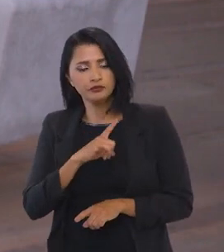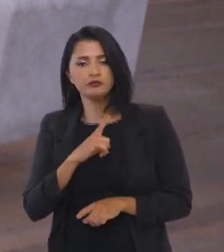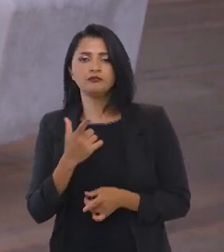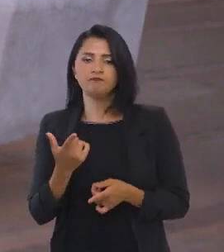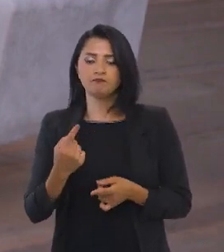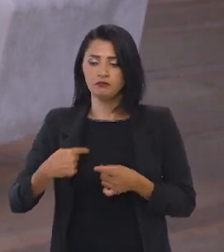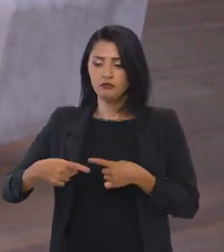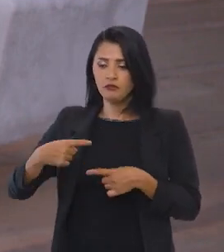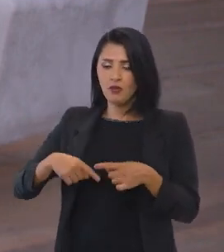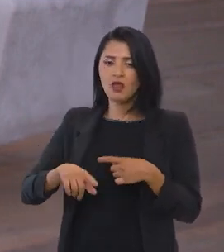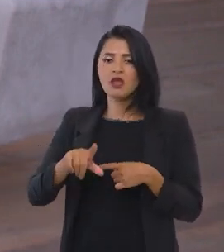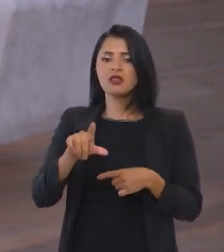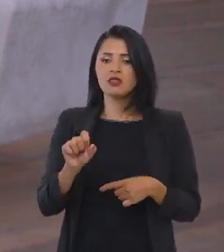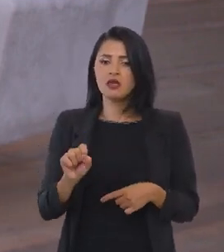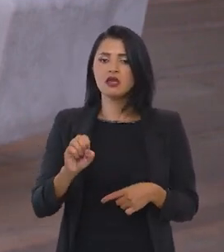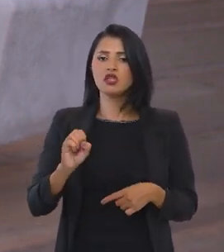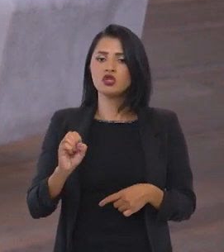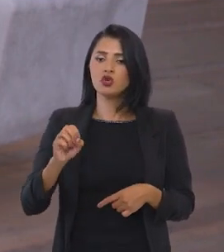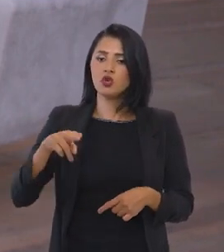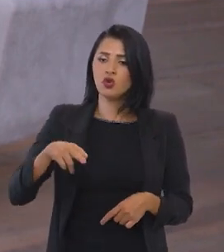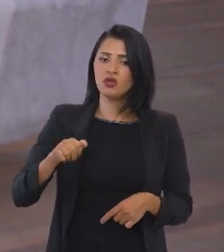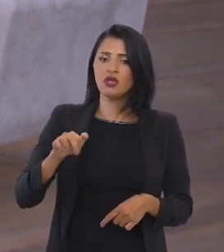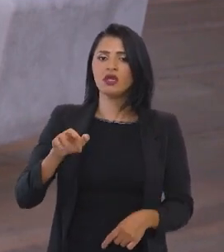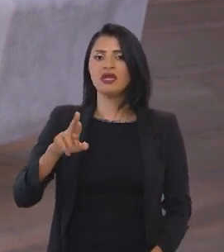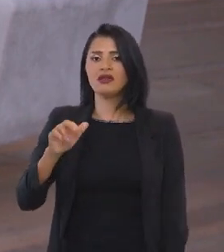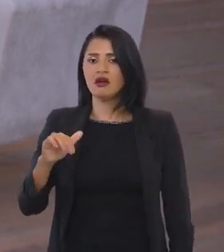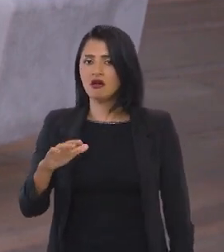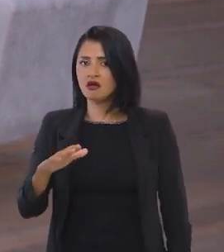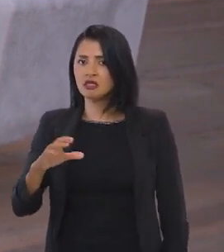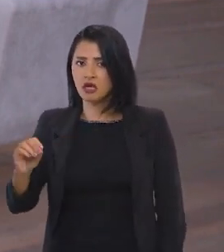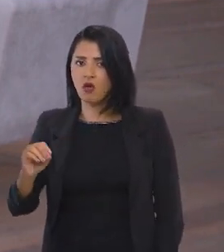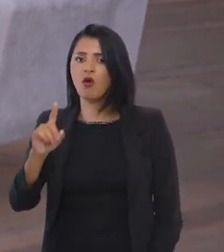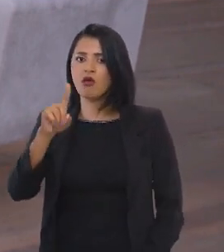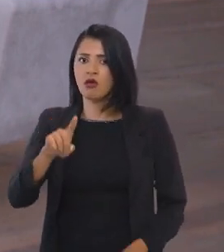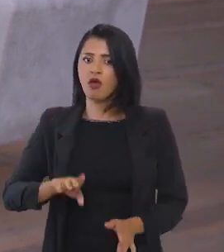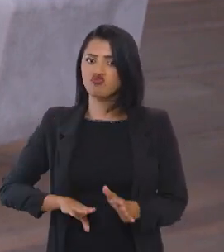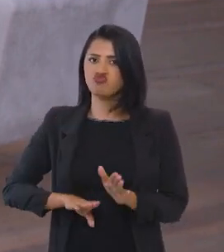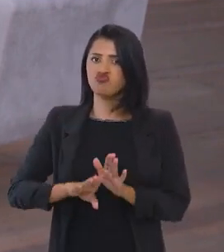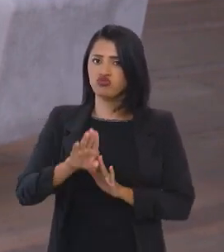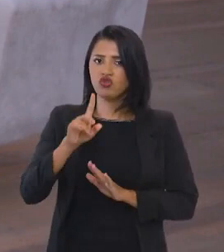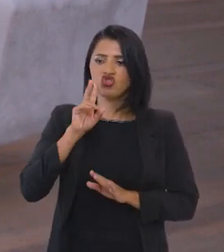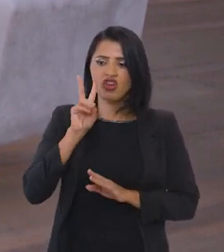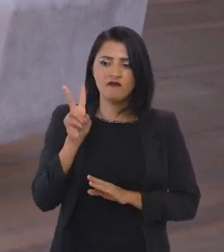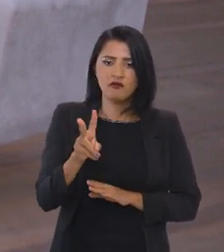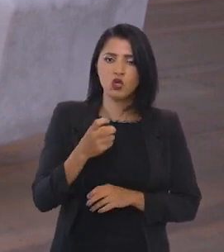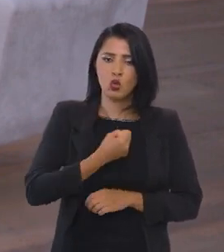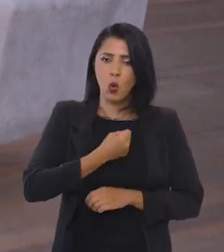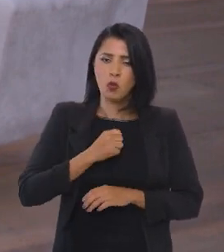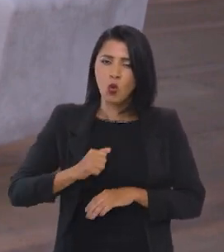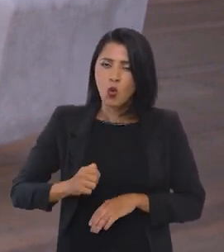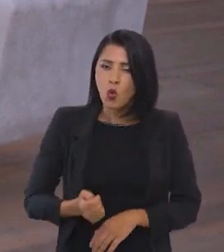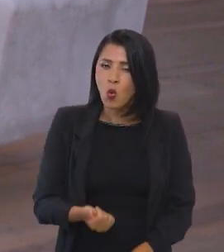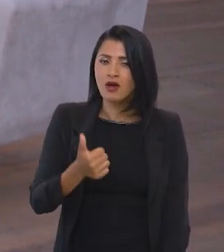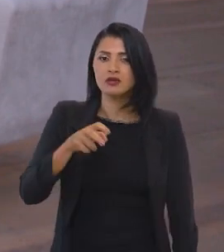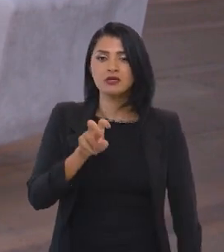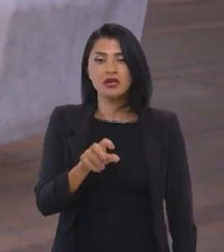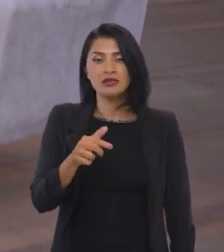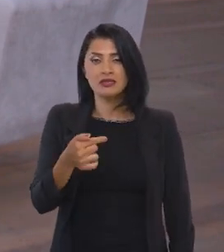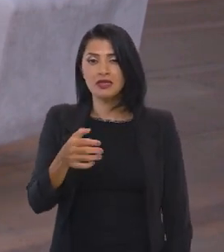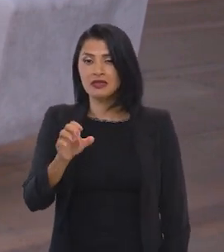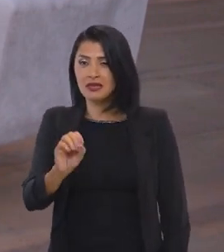tem a desoneração que é alta, eu já vi alguns dados apontando quase